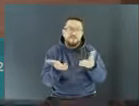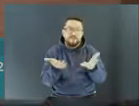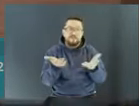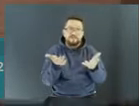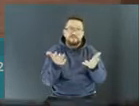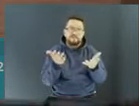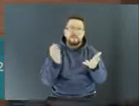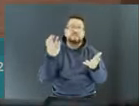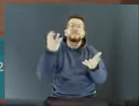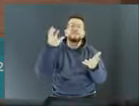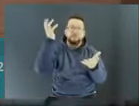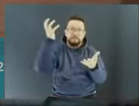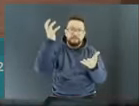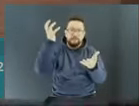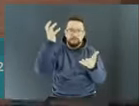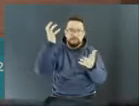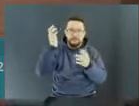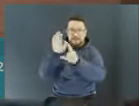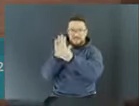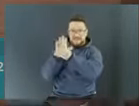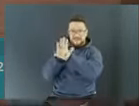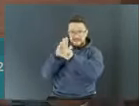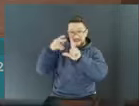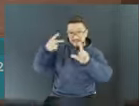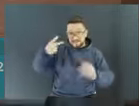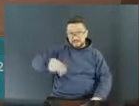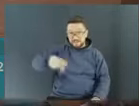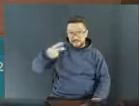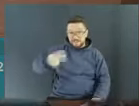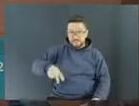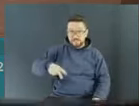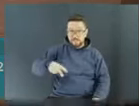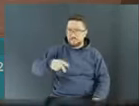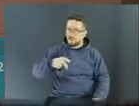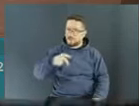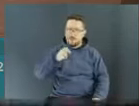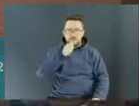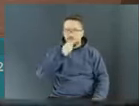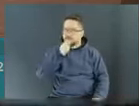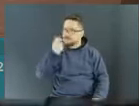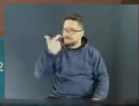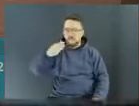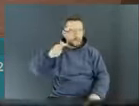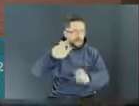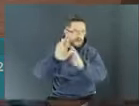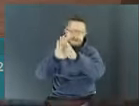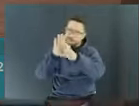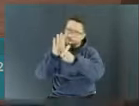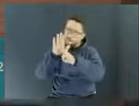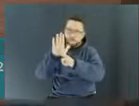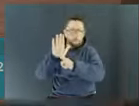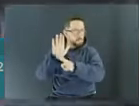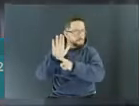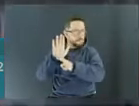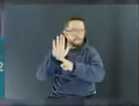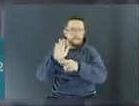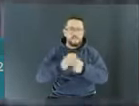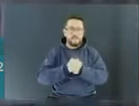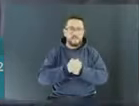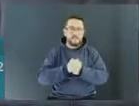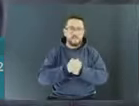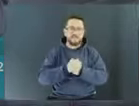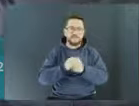A nossa legislação aqui ainda não está regulamentada. O que impede o investimento, forte investimento no